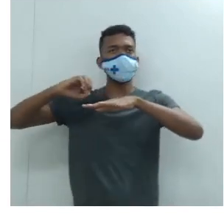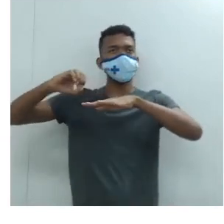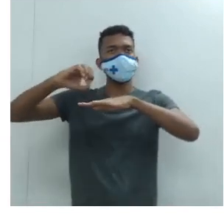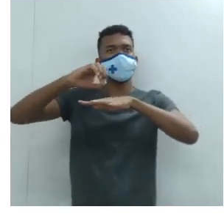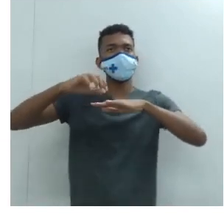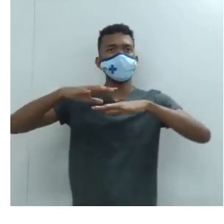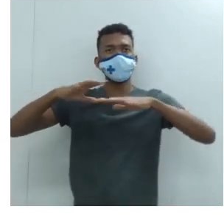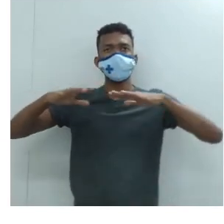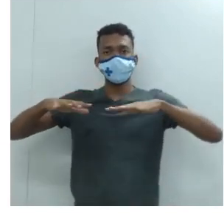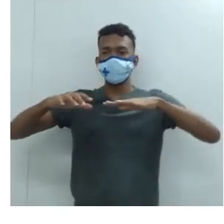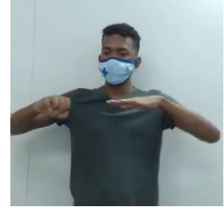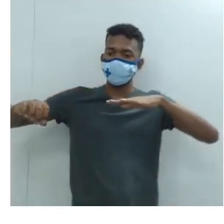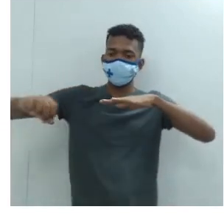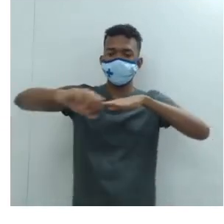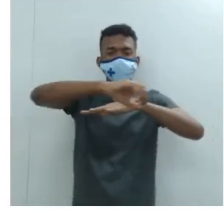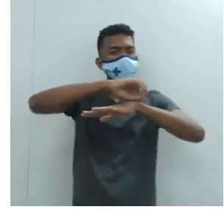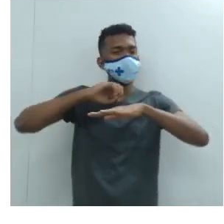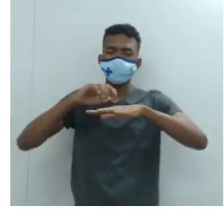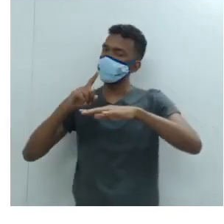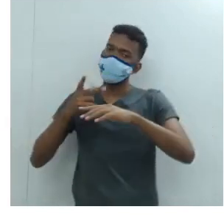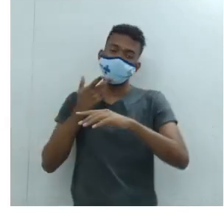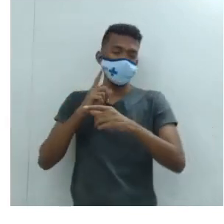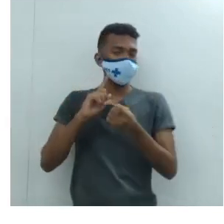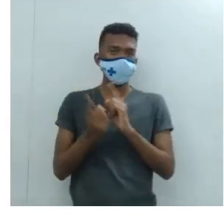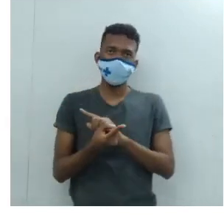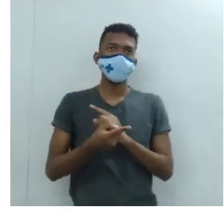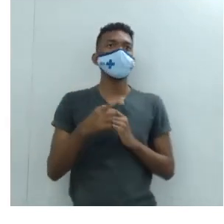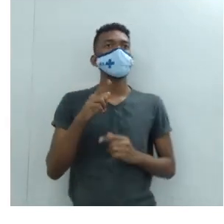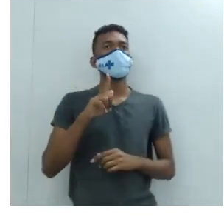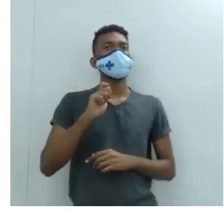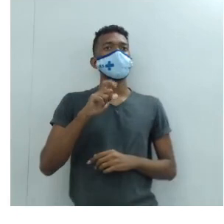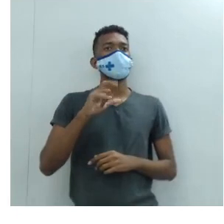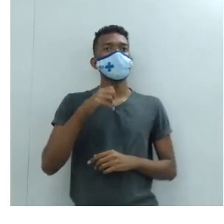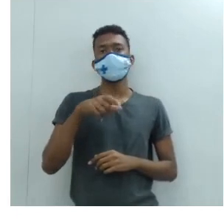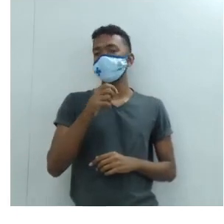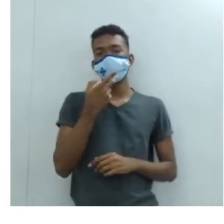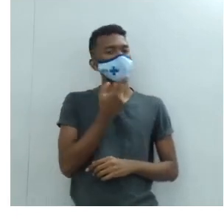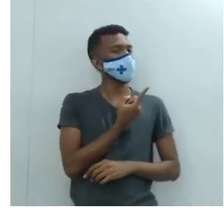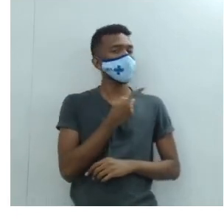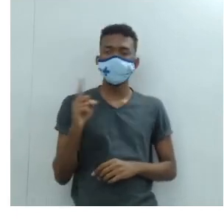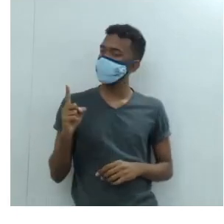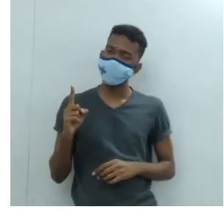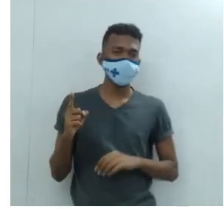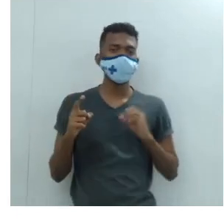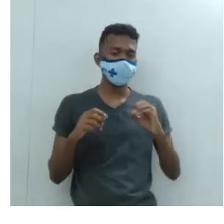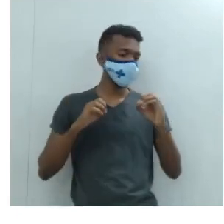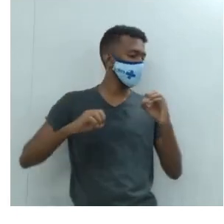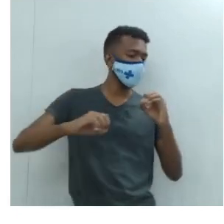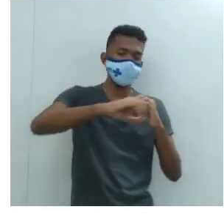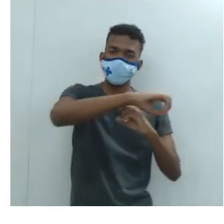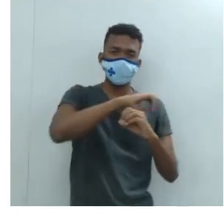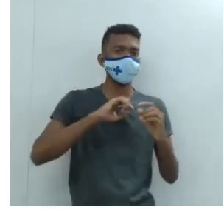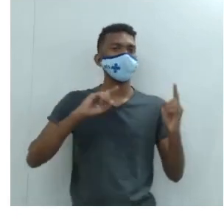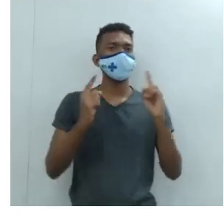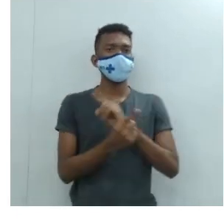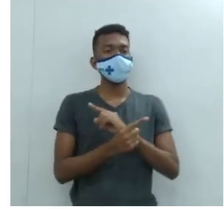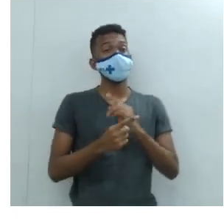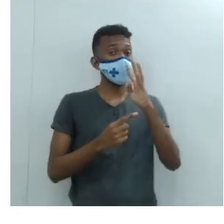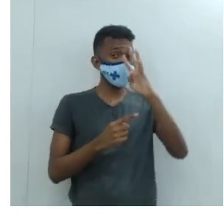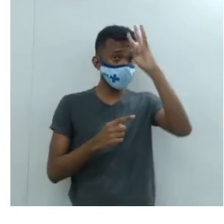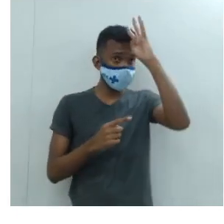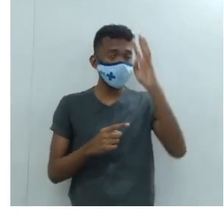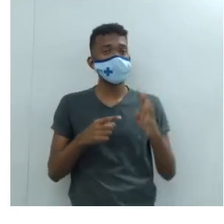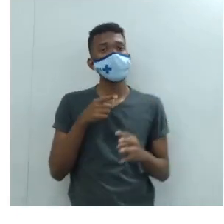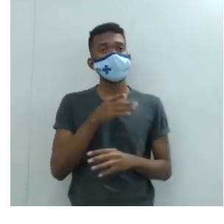era o centro do migrante e o que negava. Daliu negou-se, a retratar-se, apesar das ordens de Roma, e